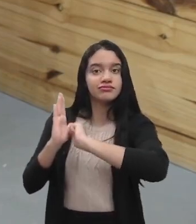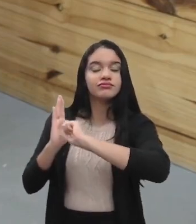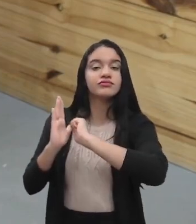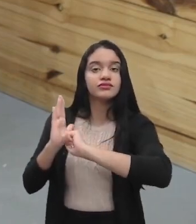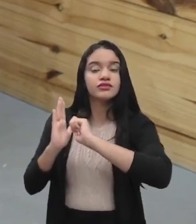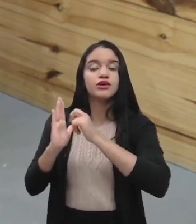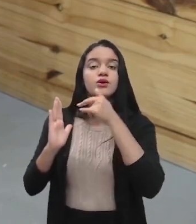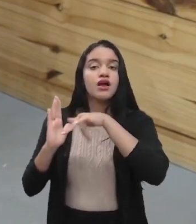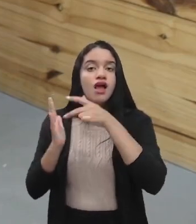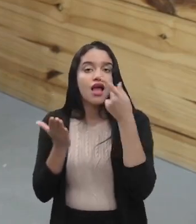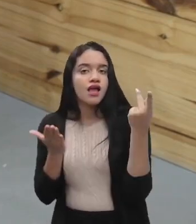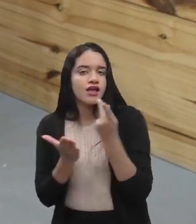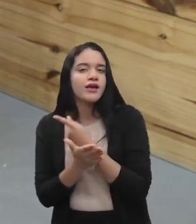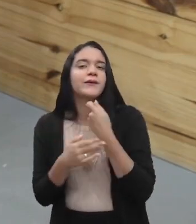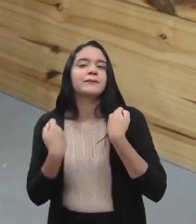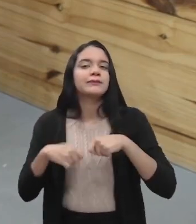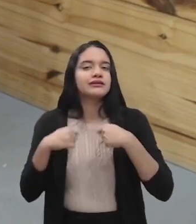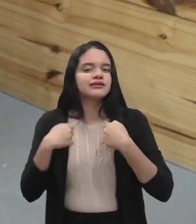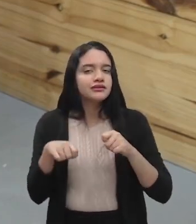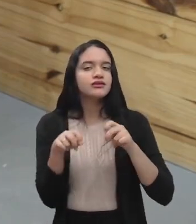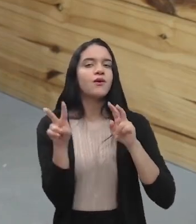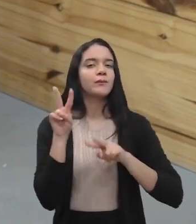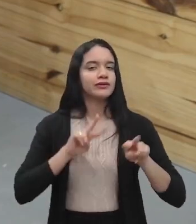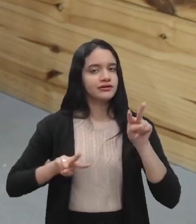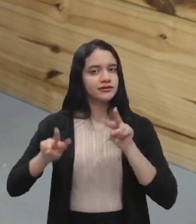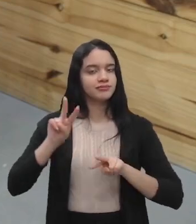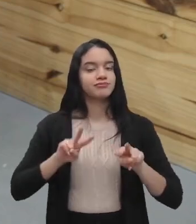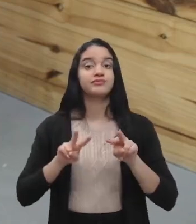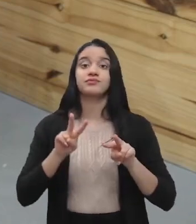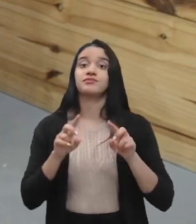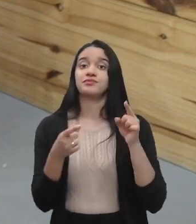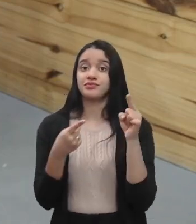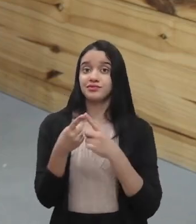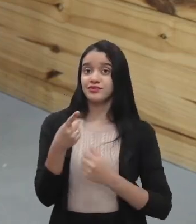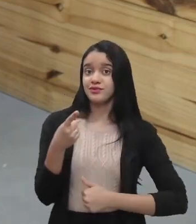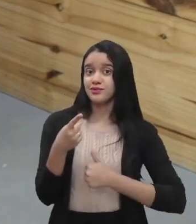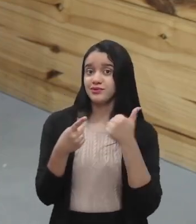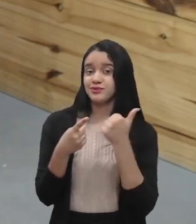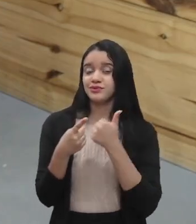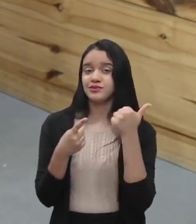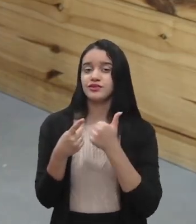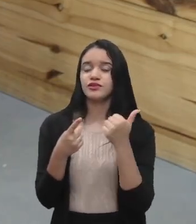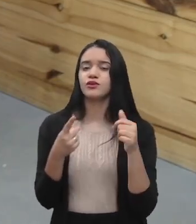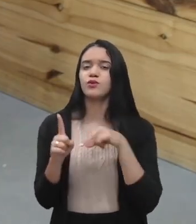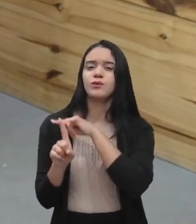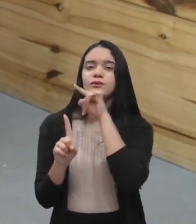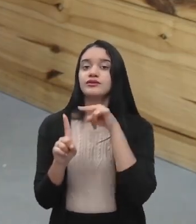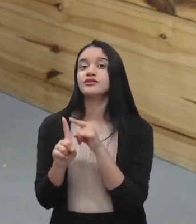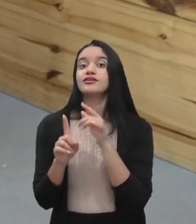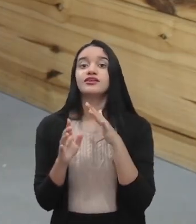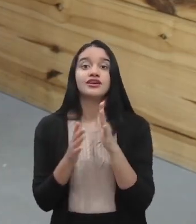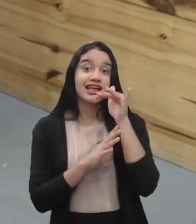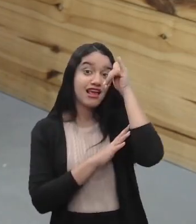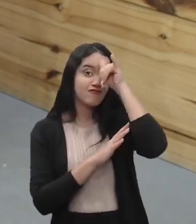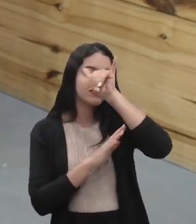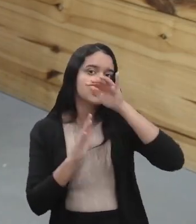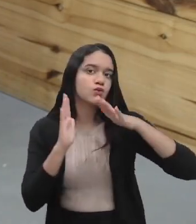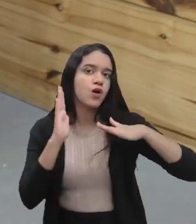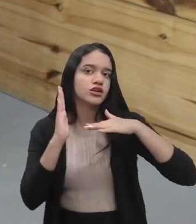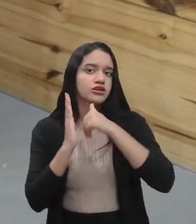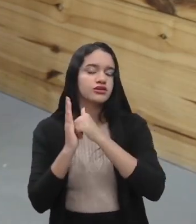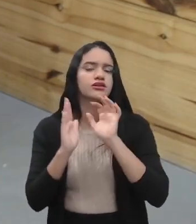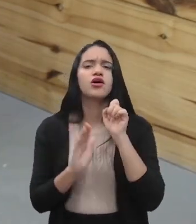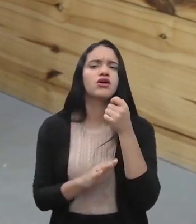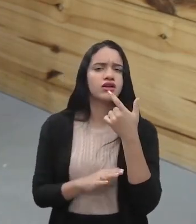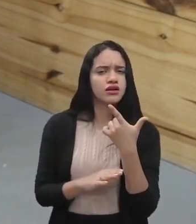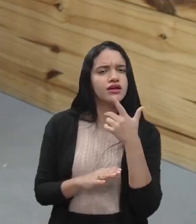críticos que a gente precisa estar de olho. Para primeiro, com a intenção de evitar o acidente. E é lógico que